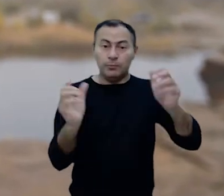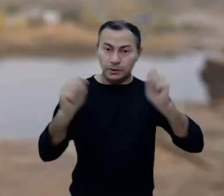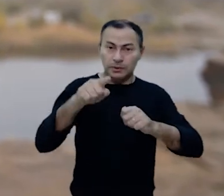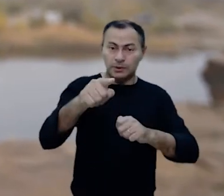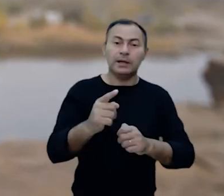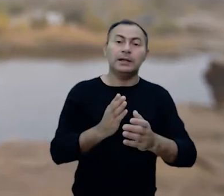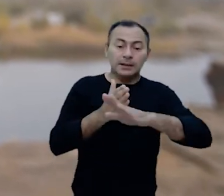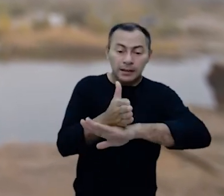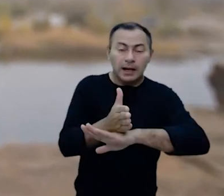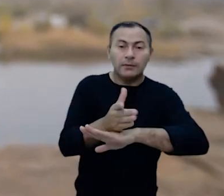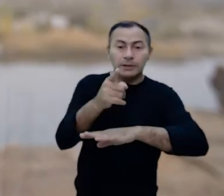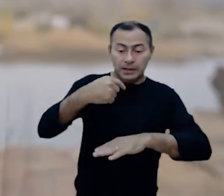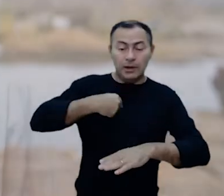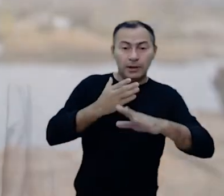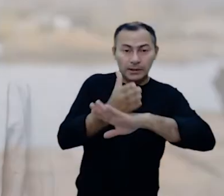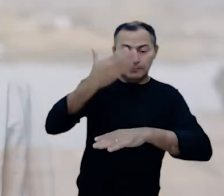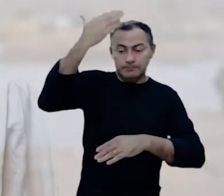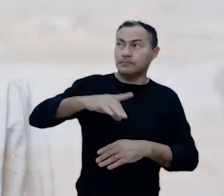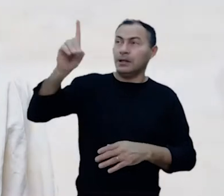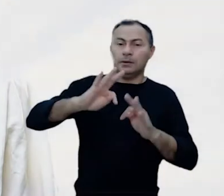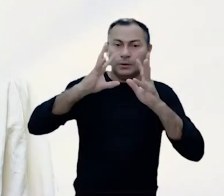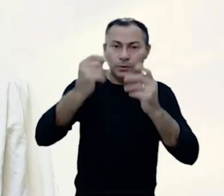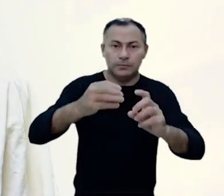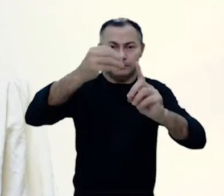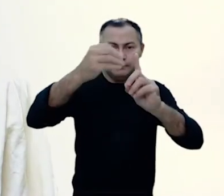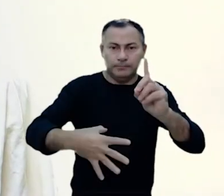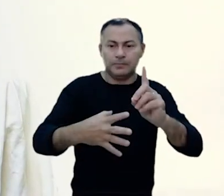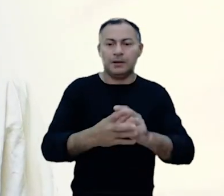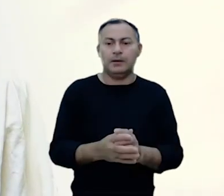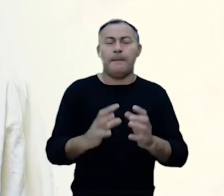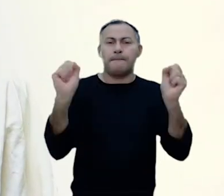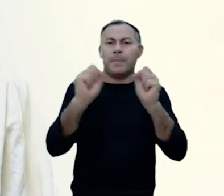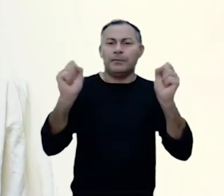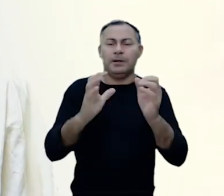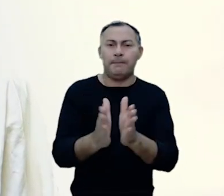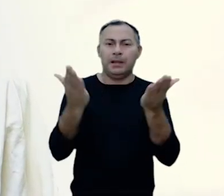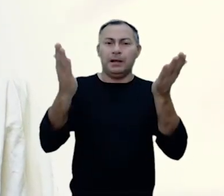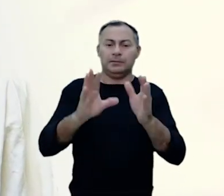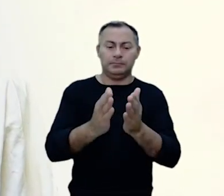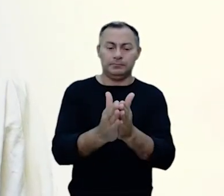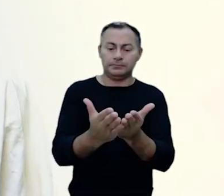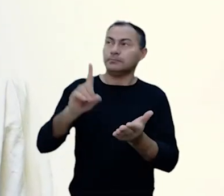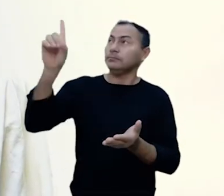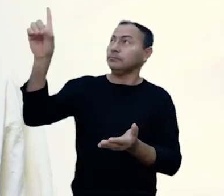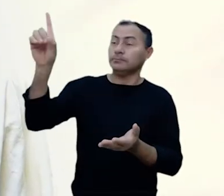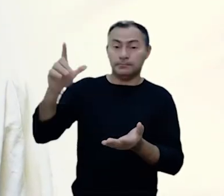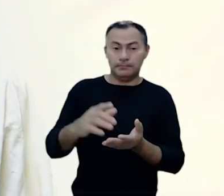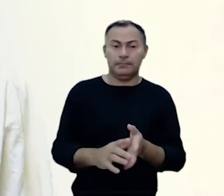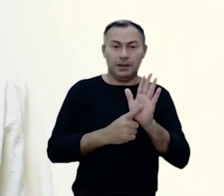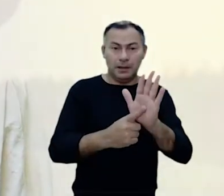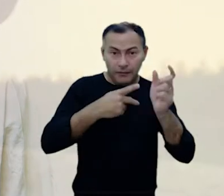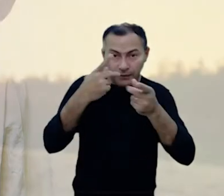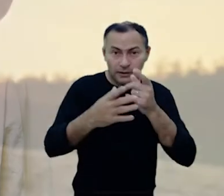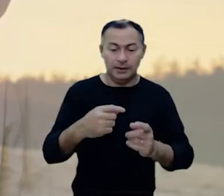você e para mim entrarmos na presença de Deus. Todas essas coisas têm sido descritas neste maravilhoso milagre que a Bíblia registra.